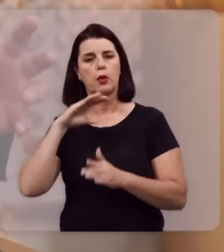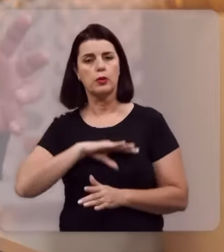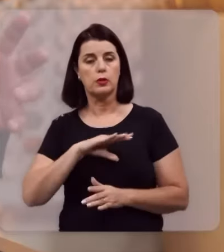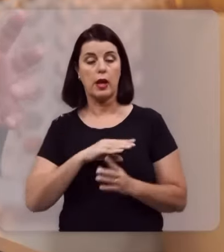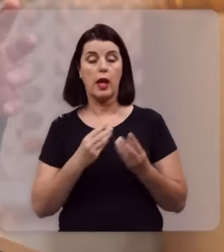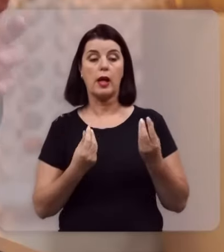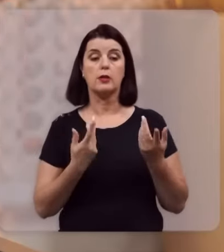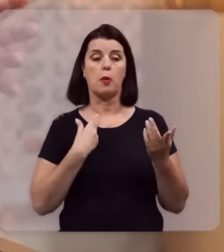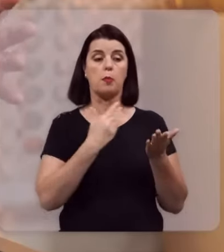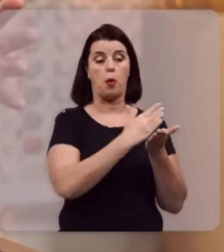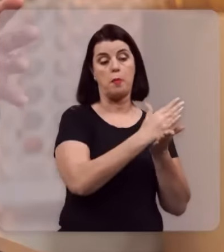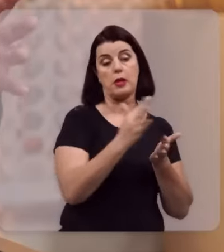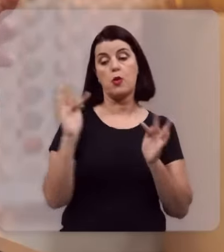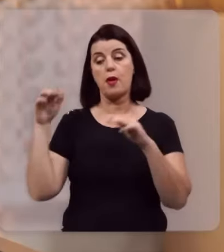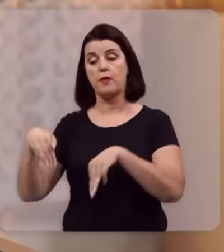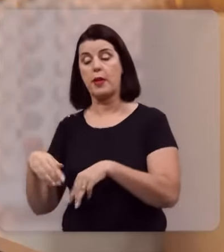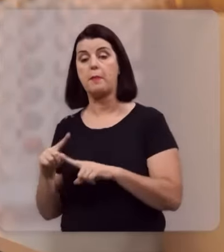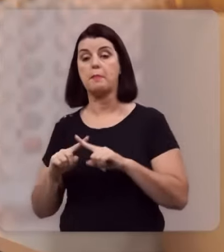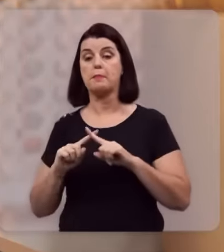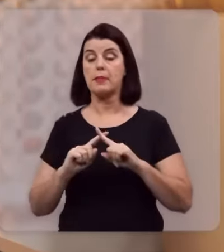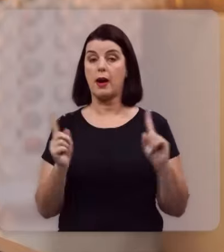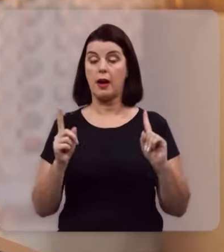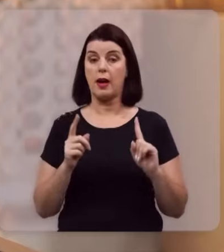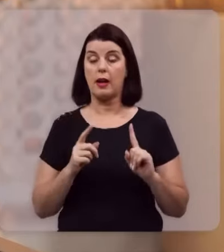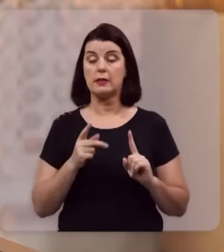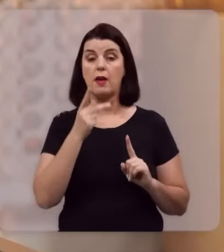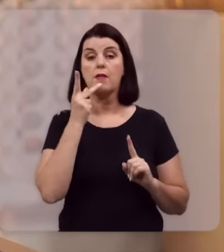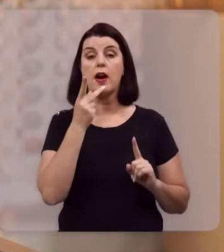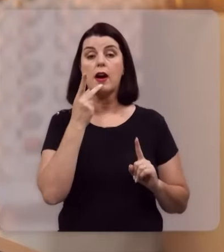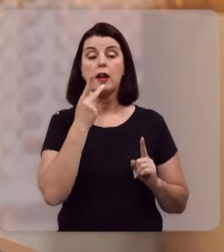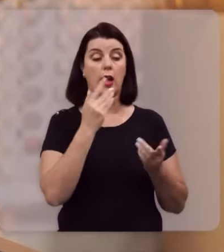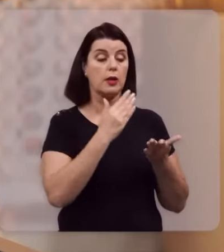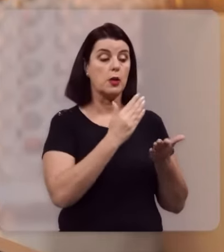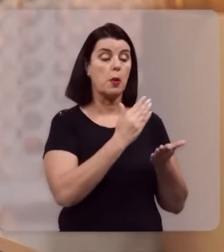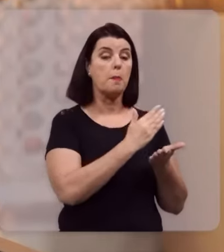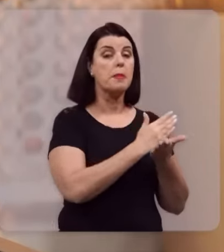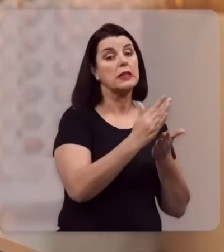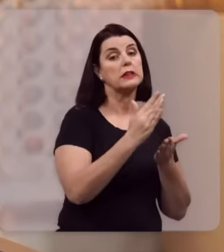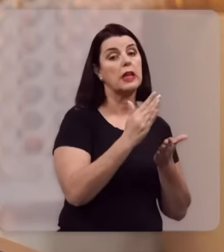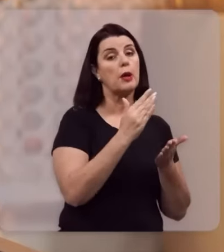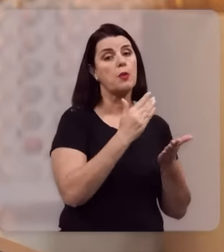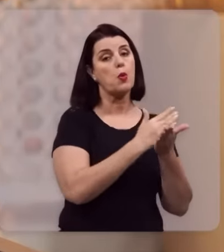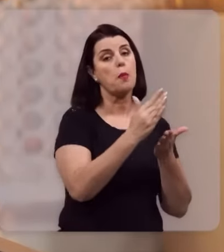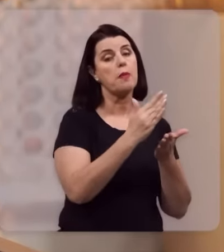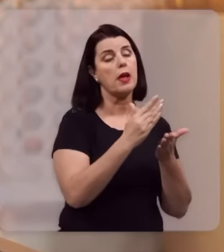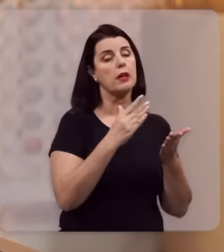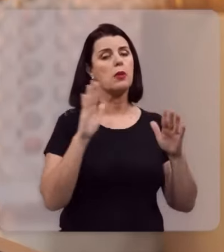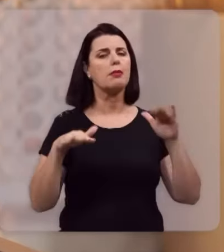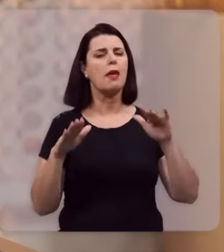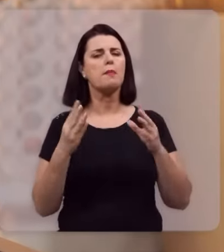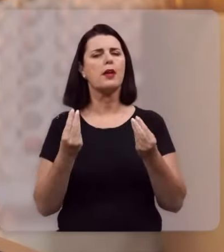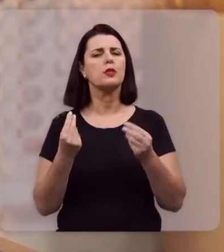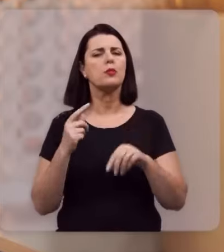e fim. Mas, veja, dizer que o princípio é o começo depende